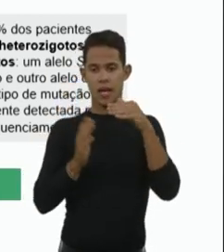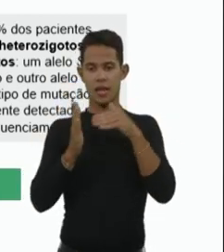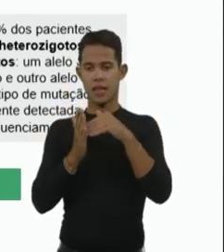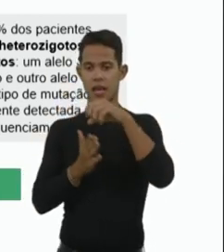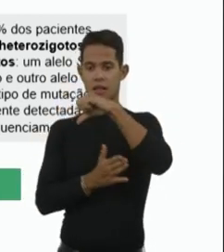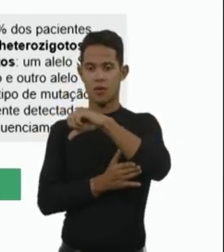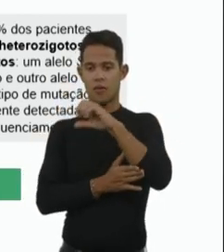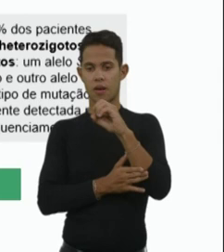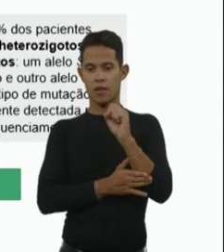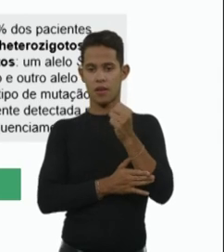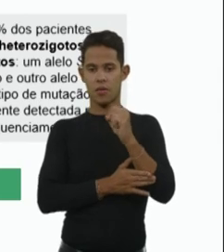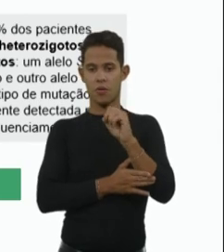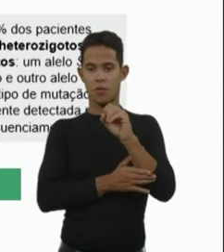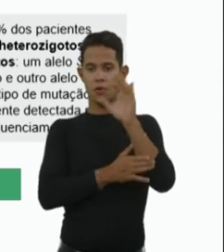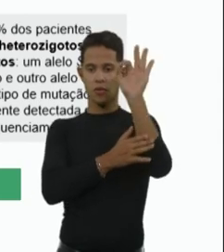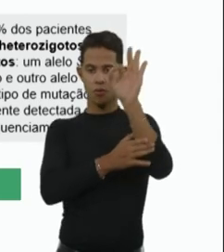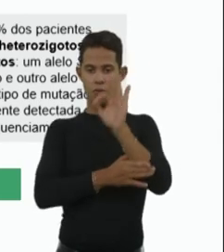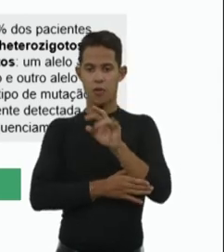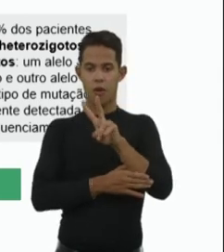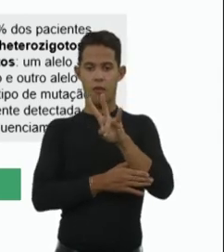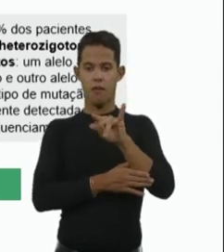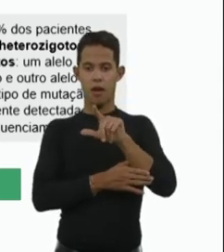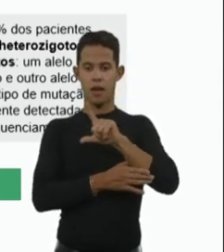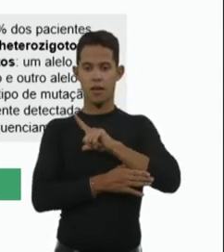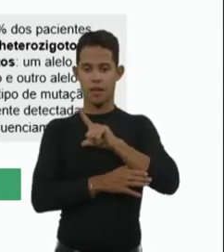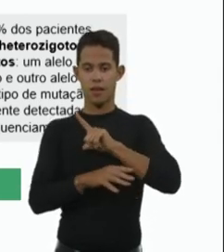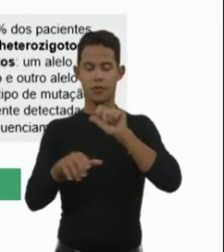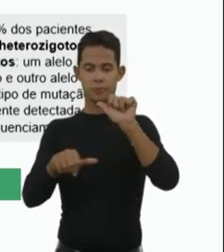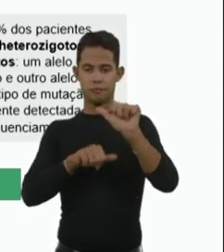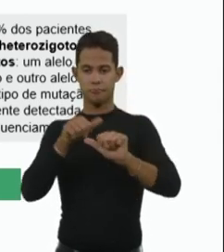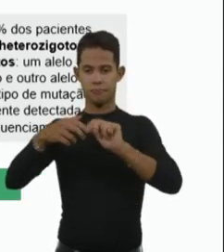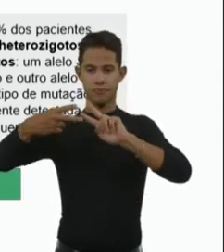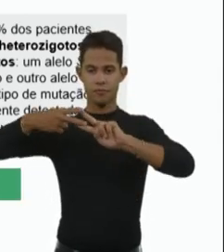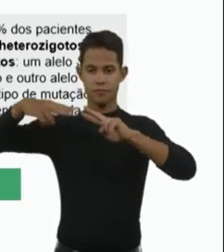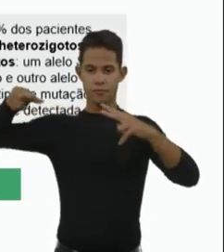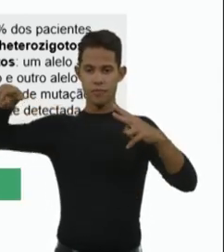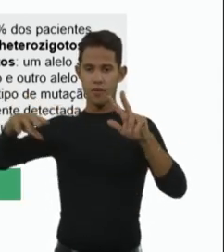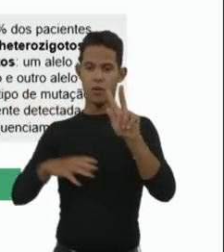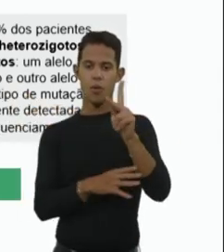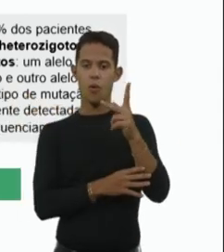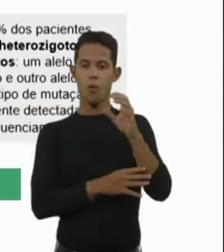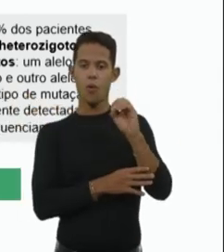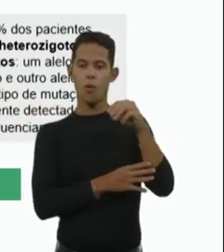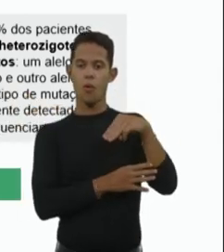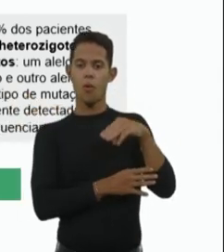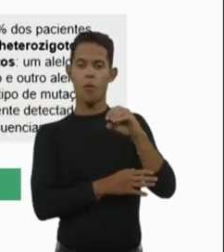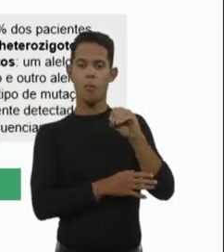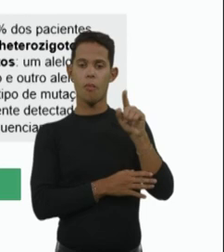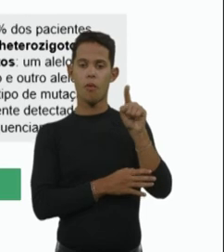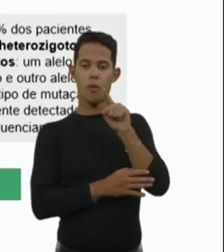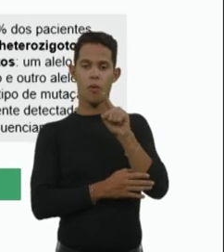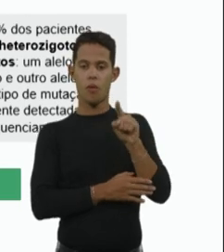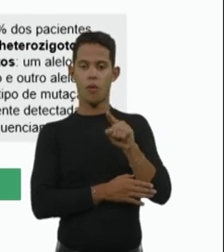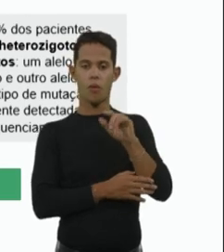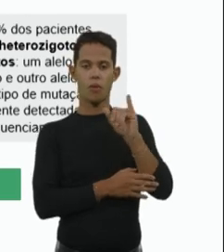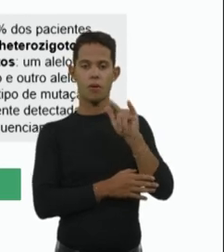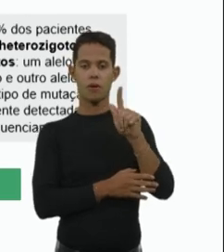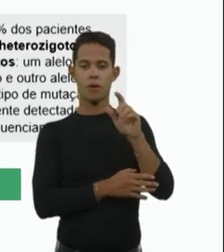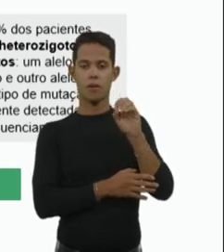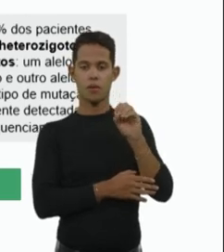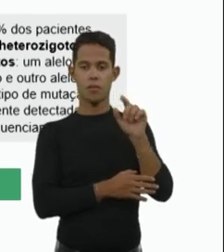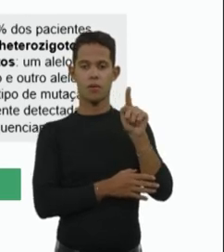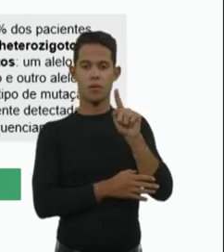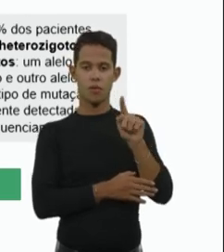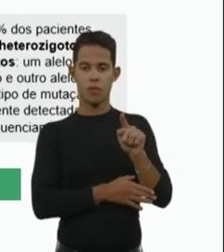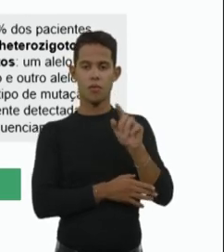vezes, a gente vai ter uma mutação em homozygose, que vai ser a deleção do Exxon 7. Então,